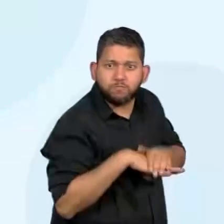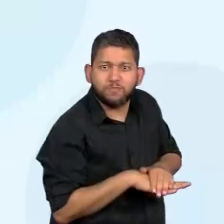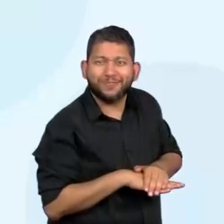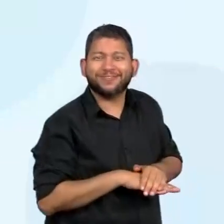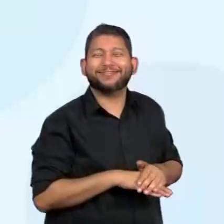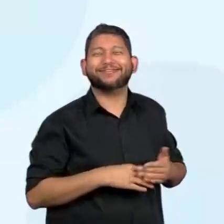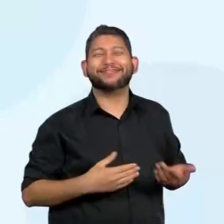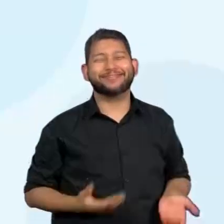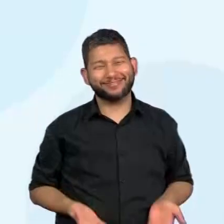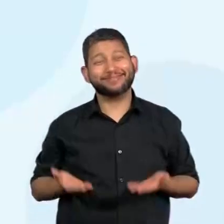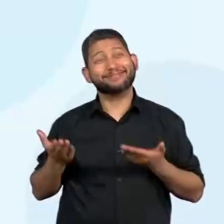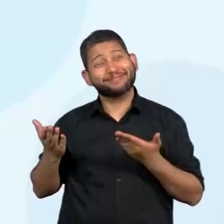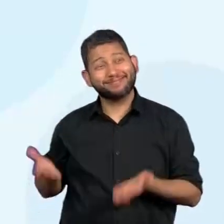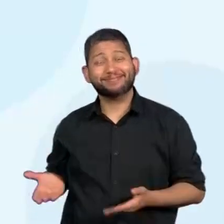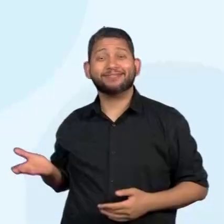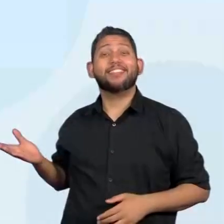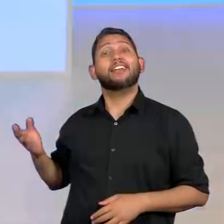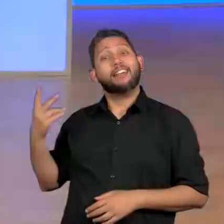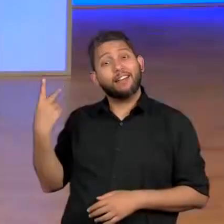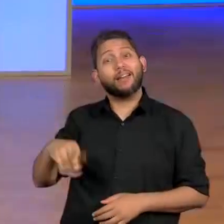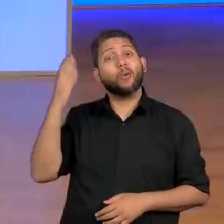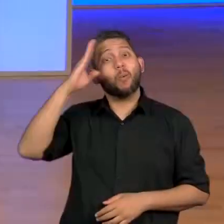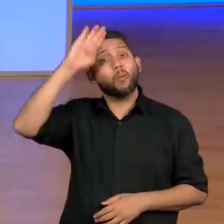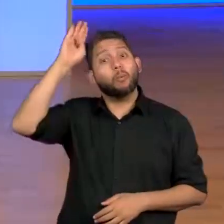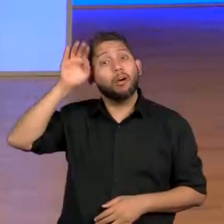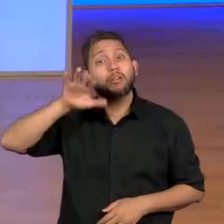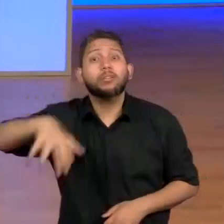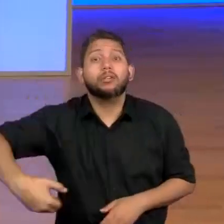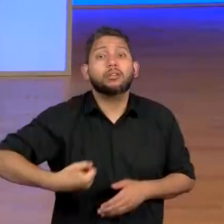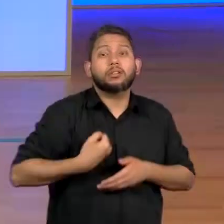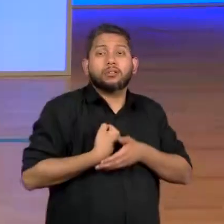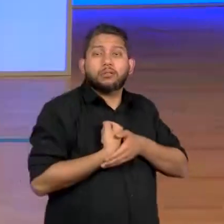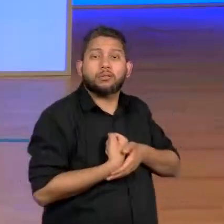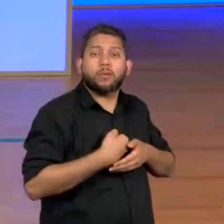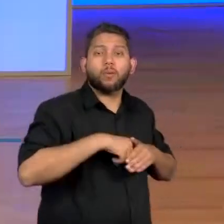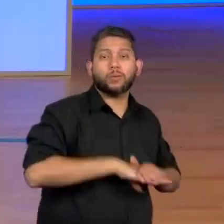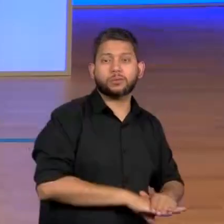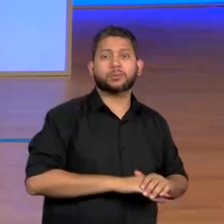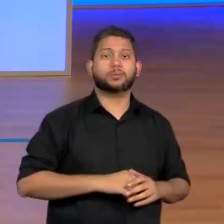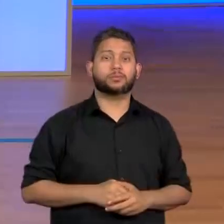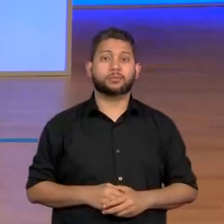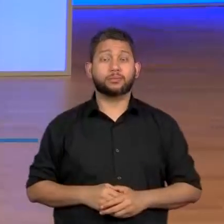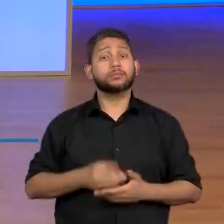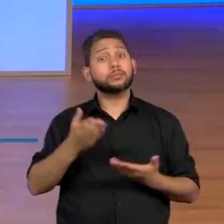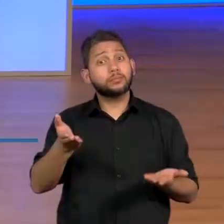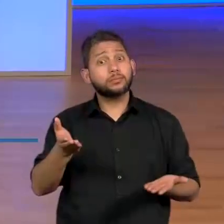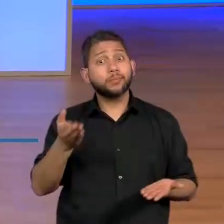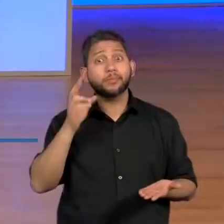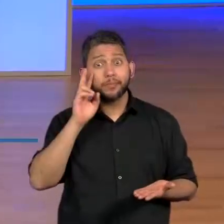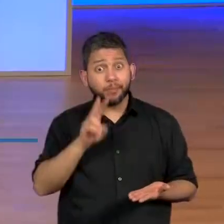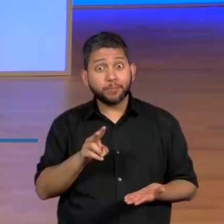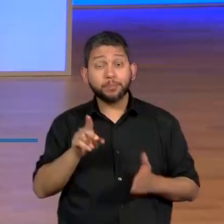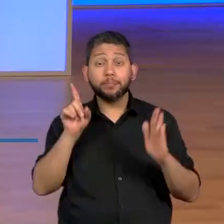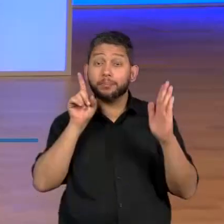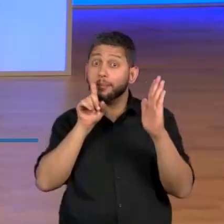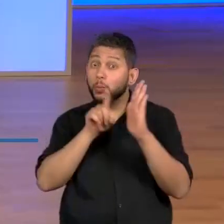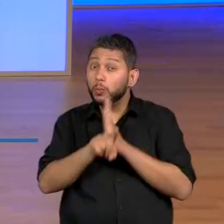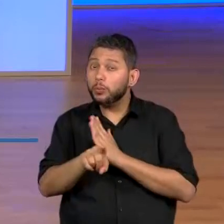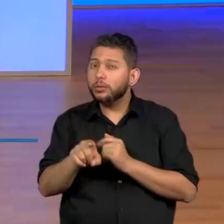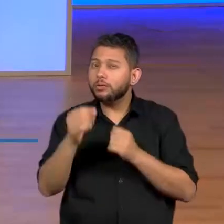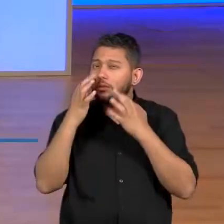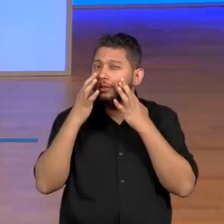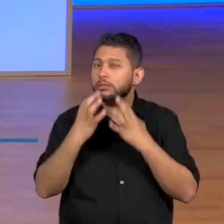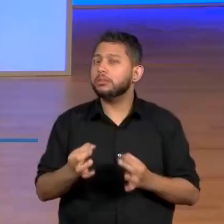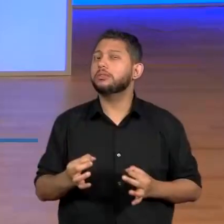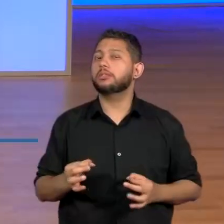alternativa. Muitas das vezes, a resposta está na própria pergunta. Isso mesmo. Por isso que quando nós